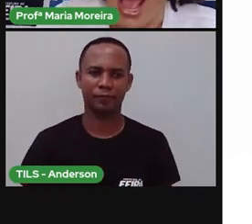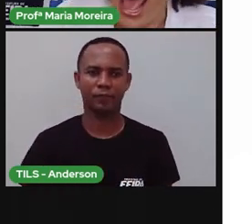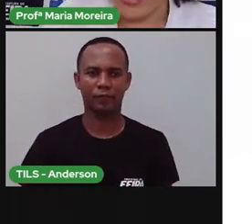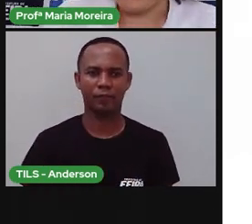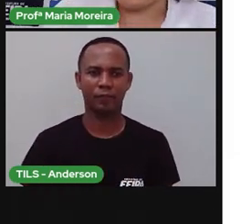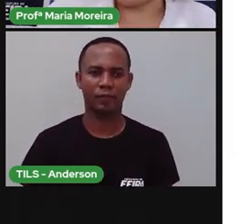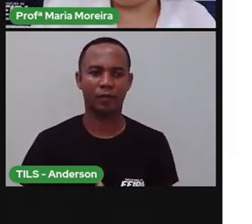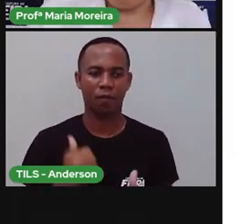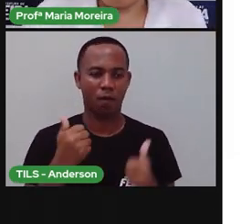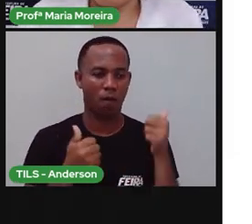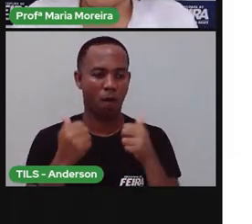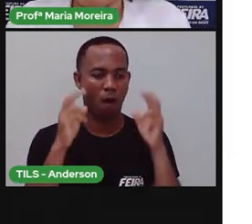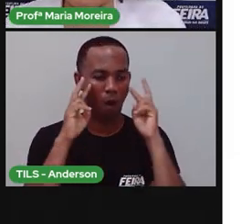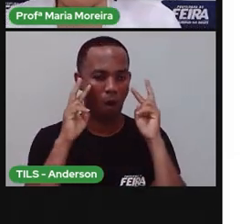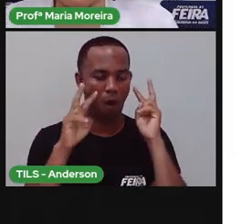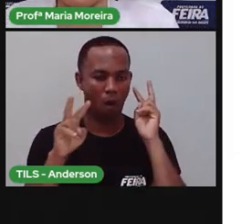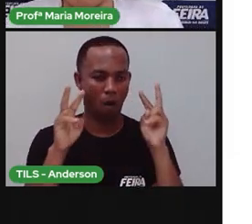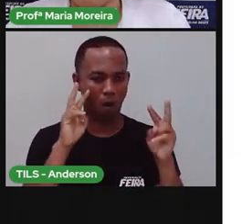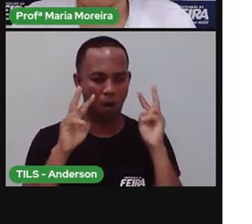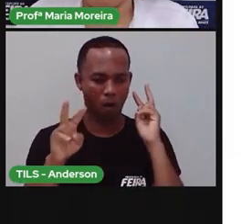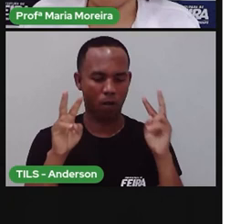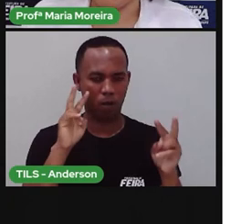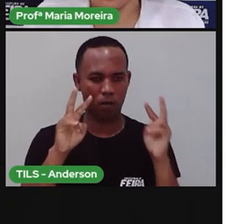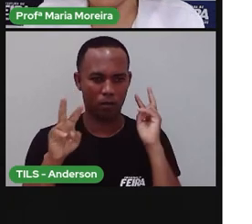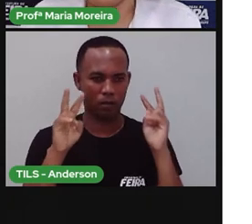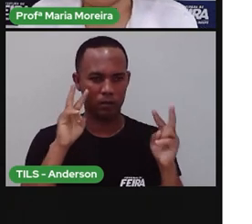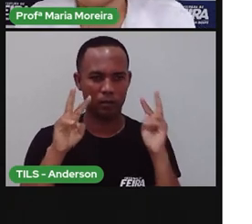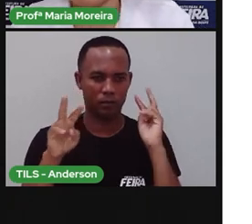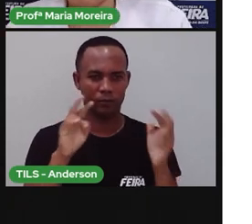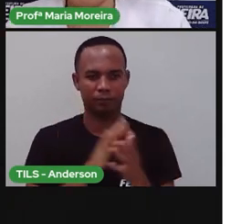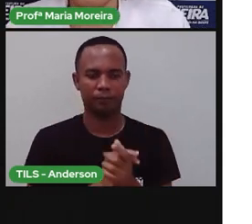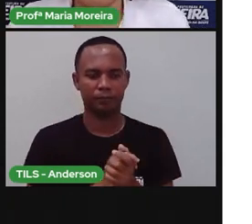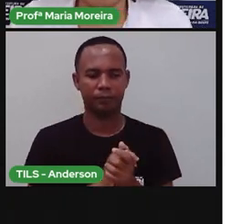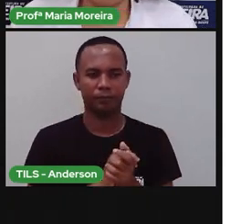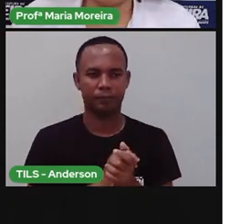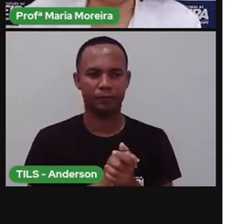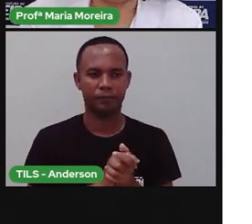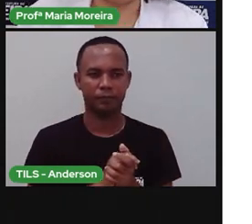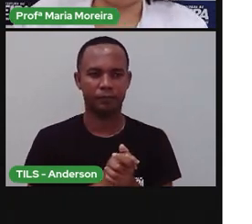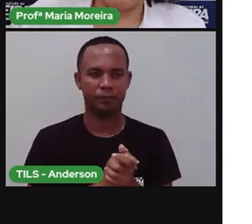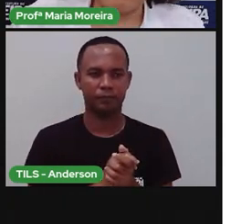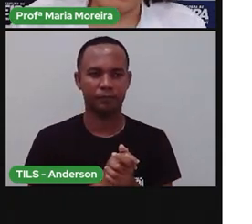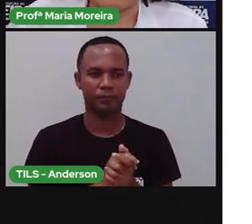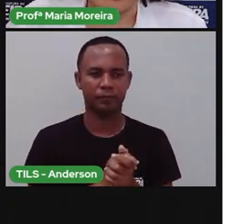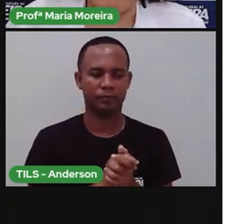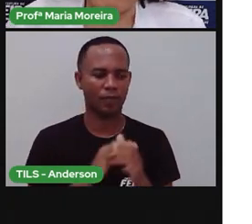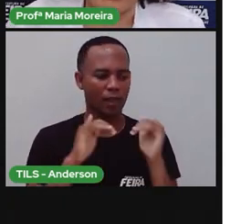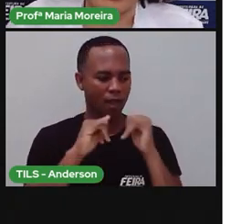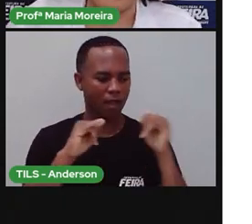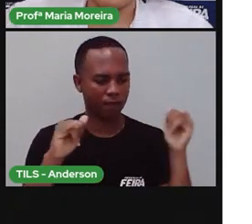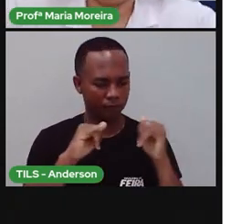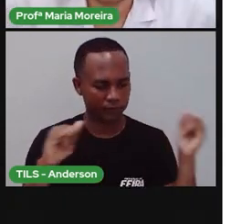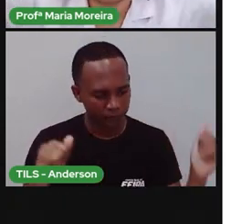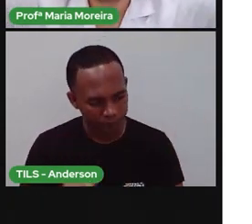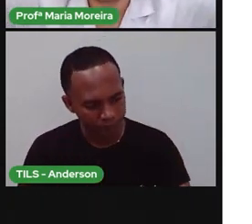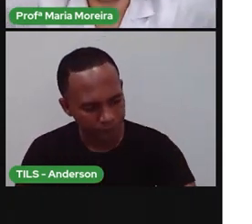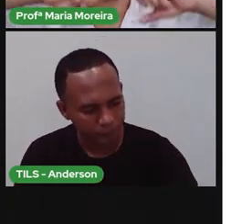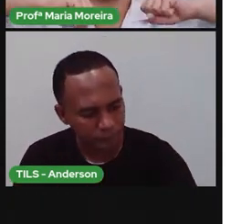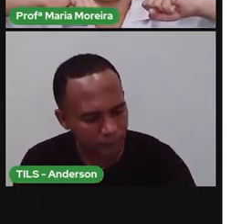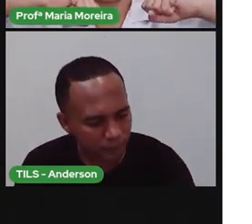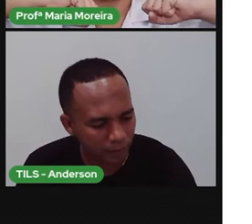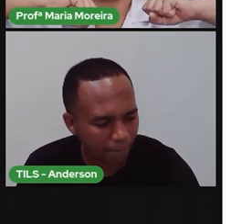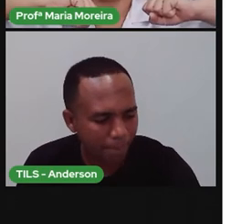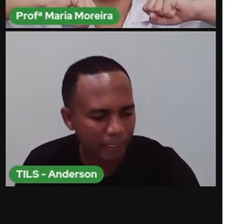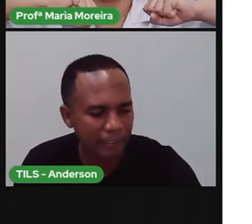certo? Somos águias. Vamos aproveitar aqui o assunto do ser exílio. Somos como águias. E vamos ao nosso aviso. Lavem o quê? Lavem